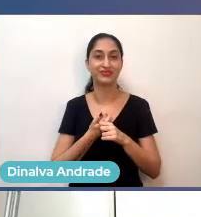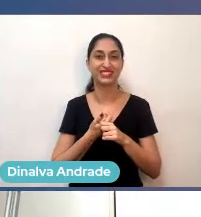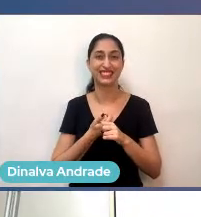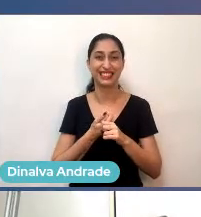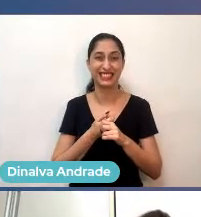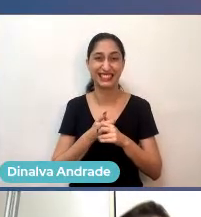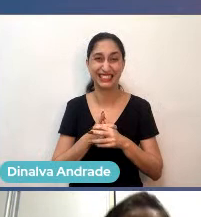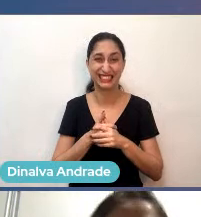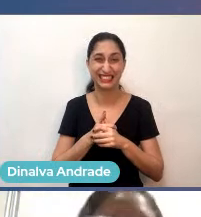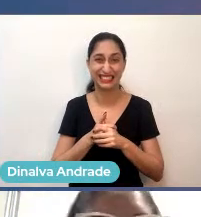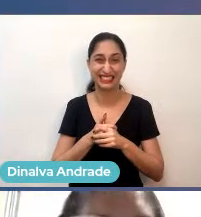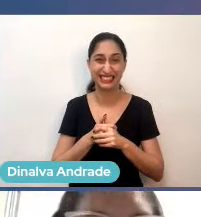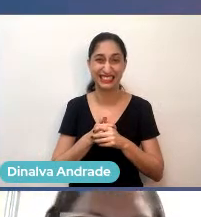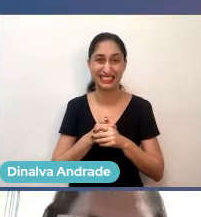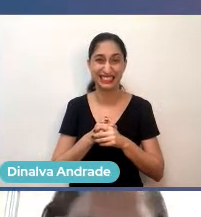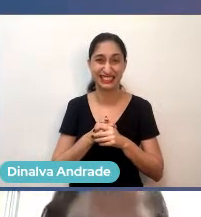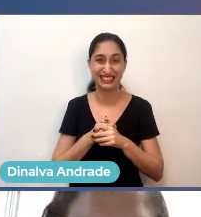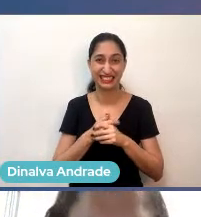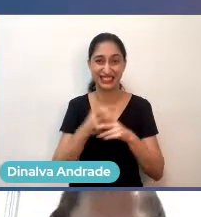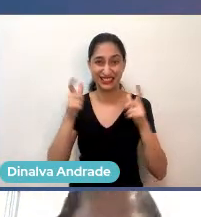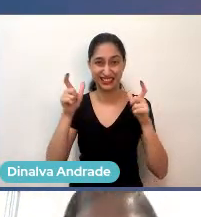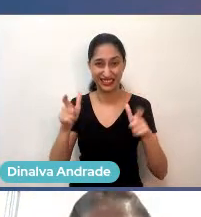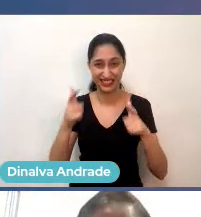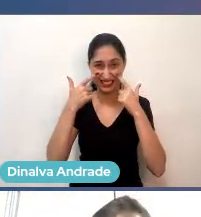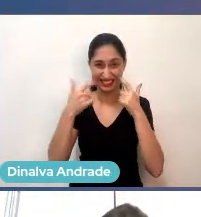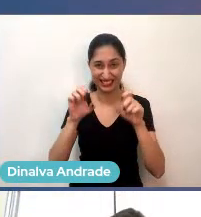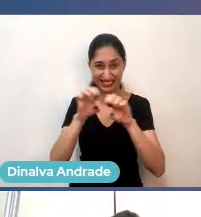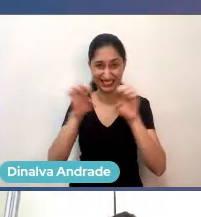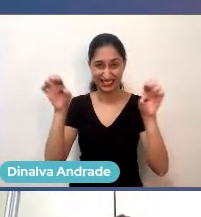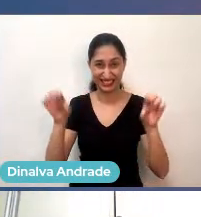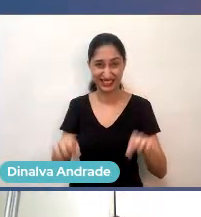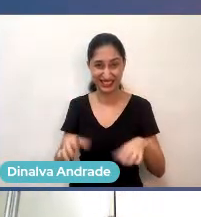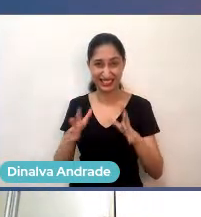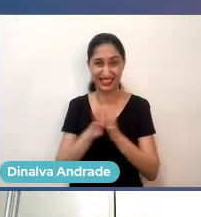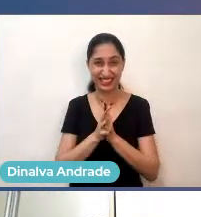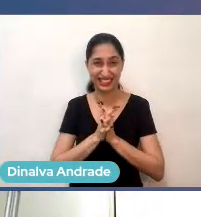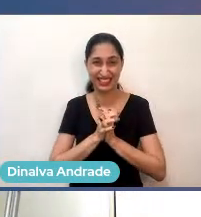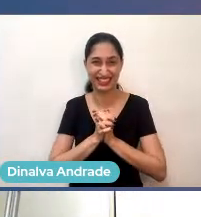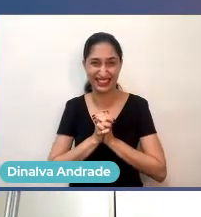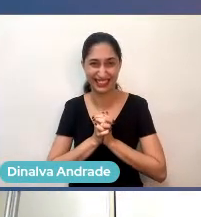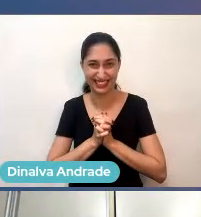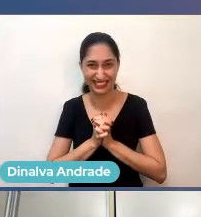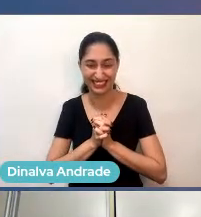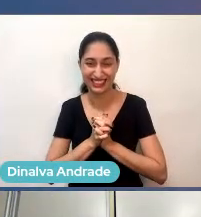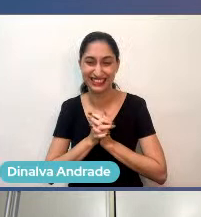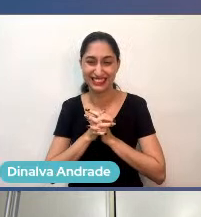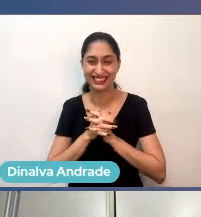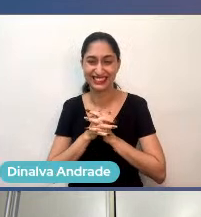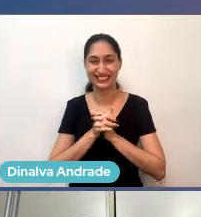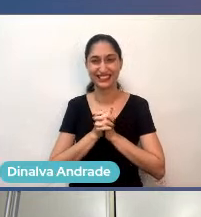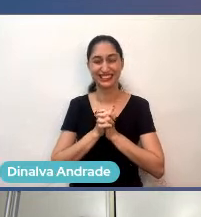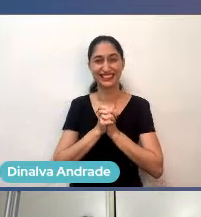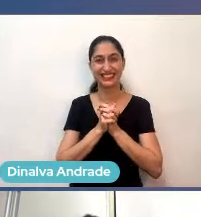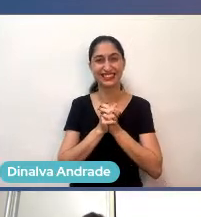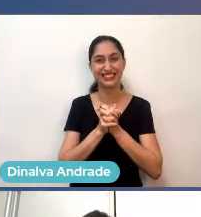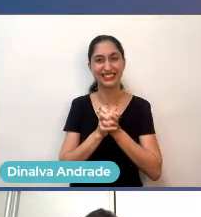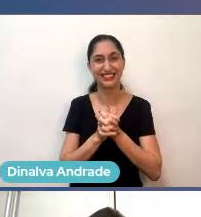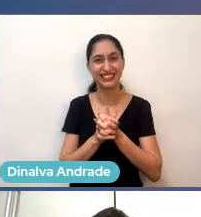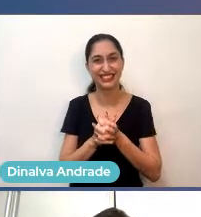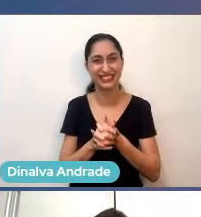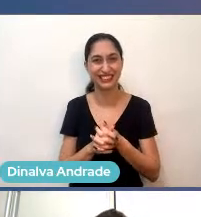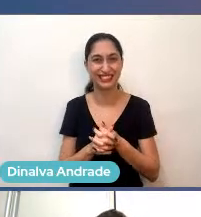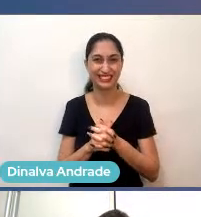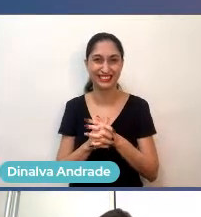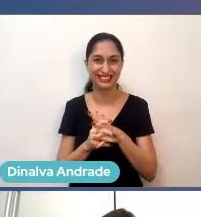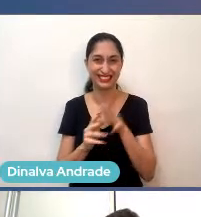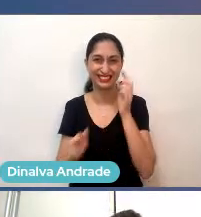aqui era o nosso ambiente de infraestrutura, essa aqui era uma das nossas áreas de trabalho,